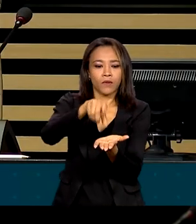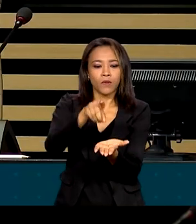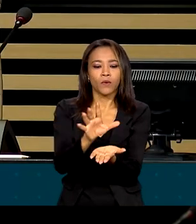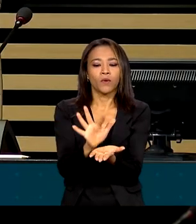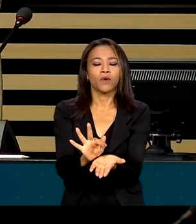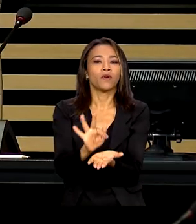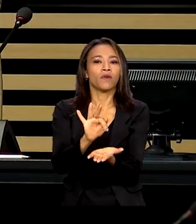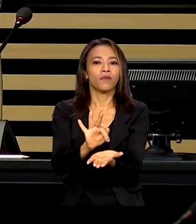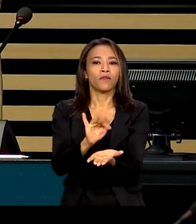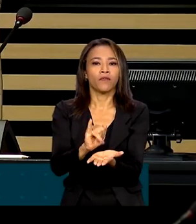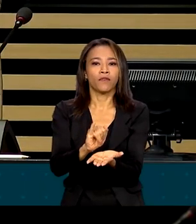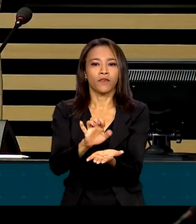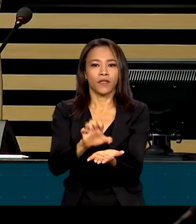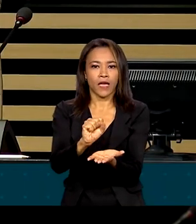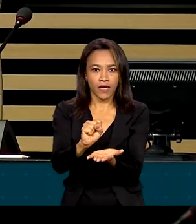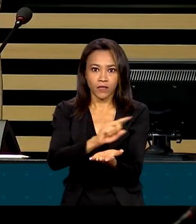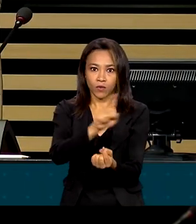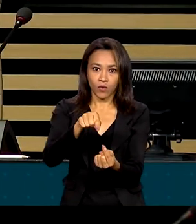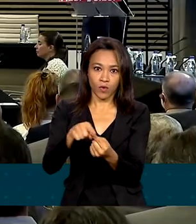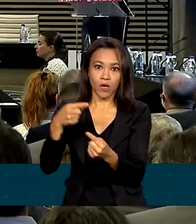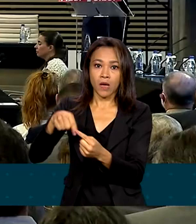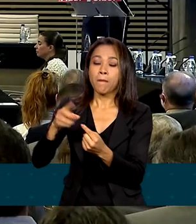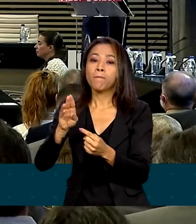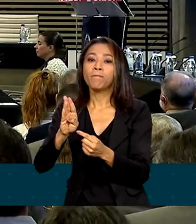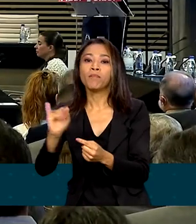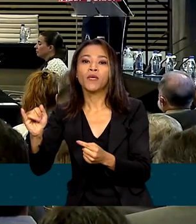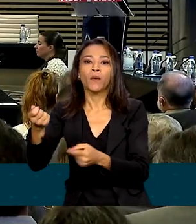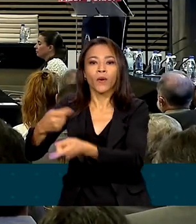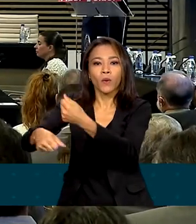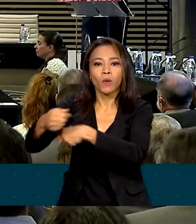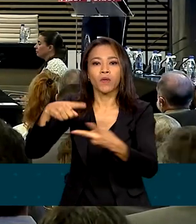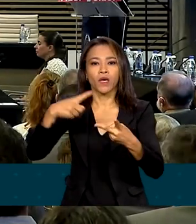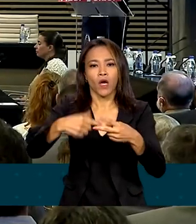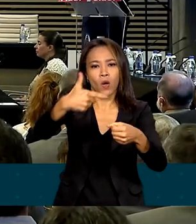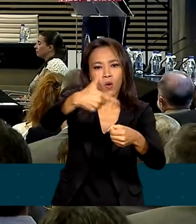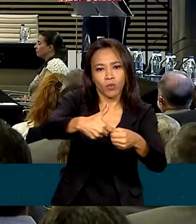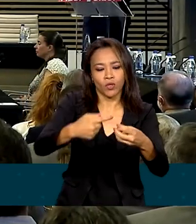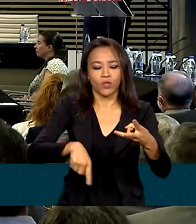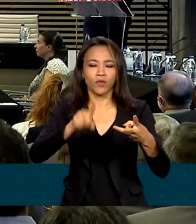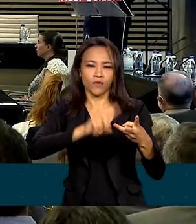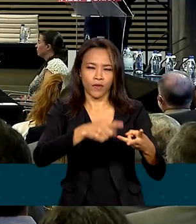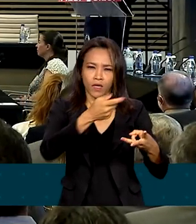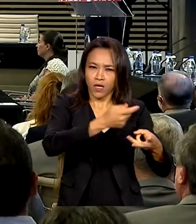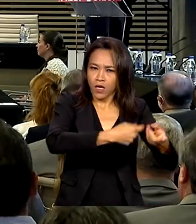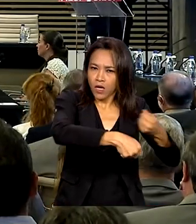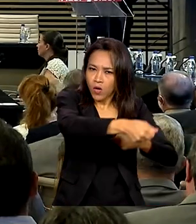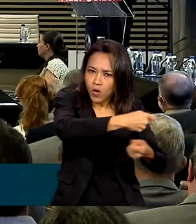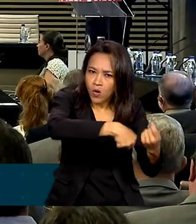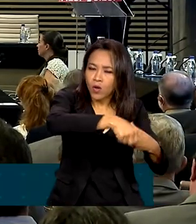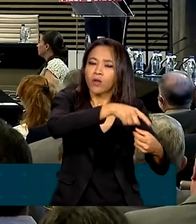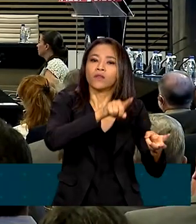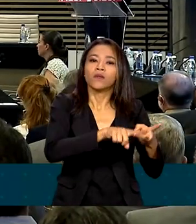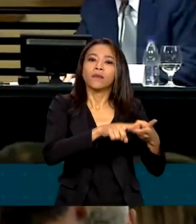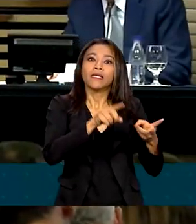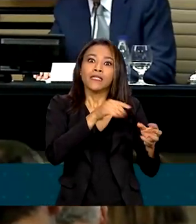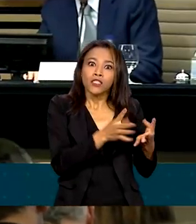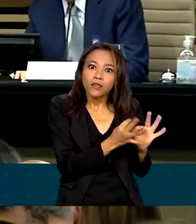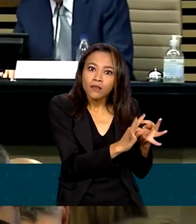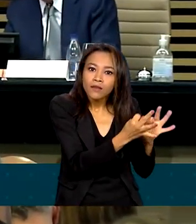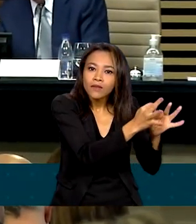foco é em projetos nas áreas de bioeconomia florestal, novos combustíveis, economia circular, transformação digital,